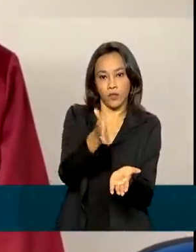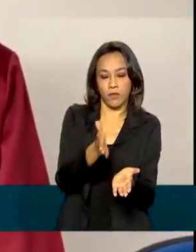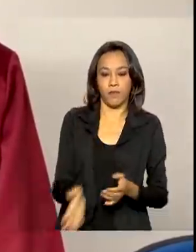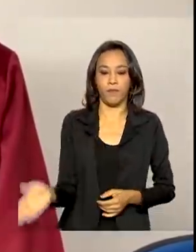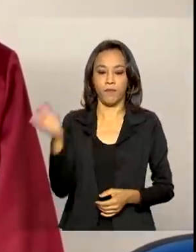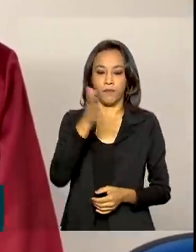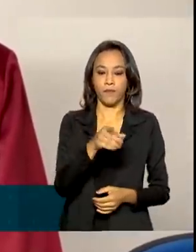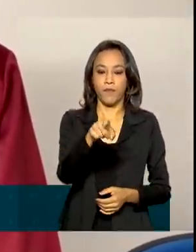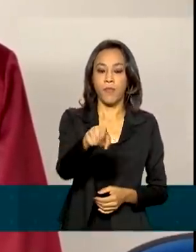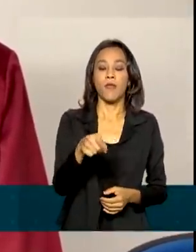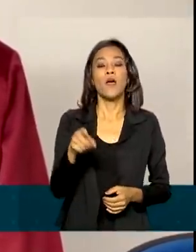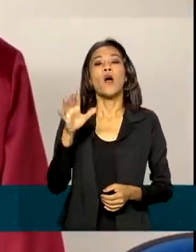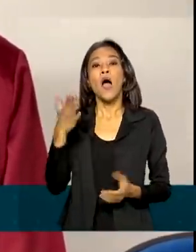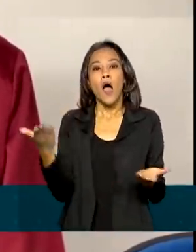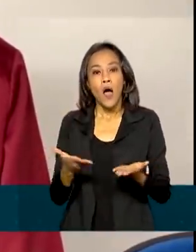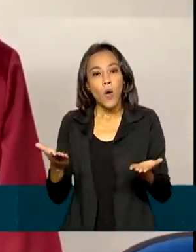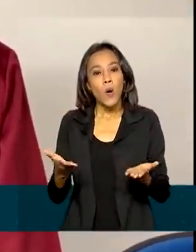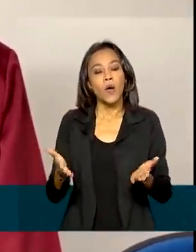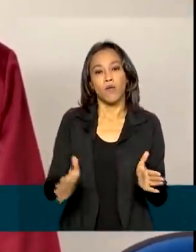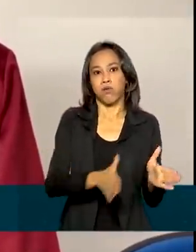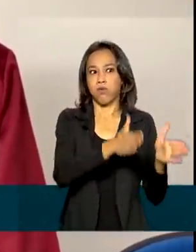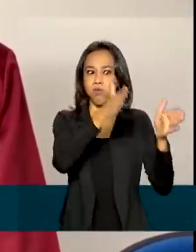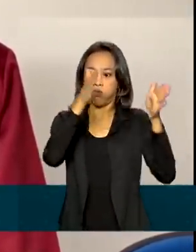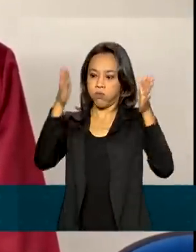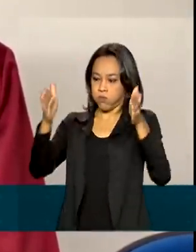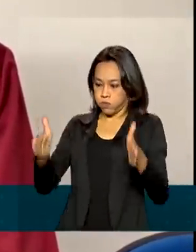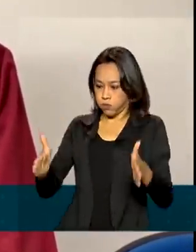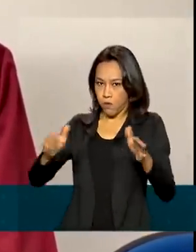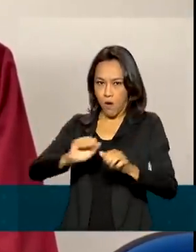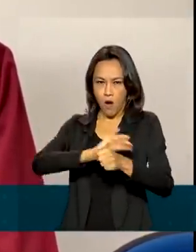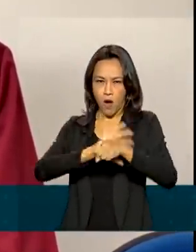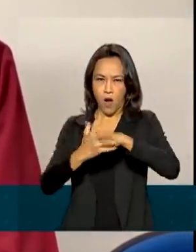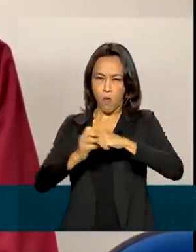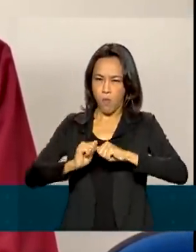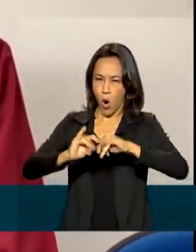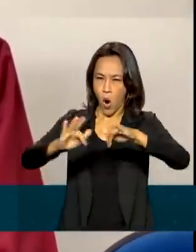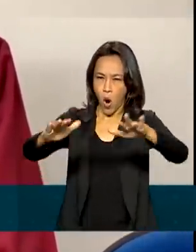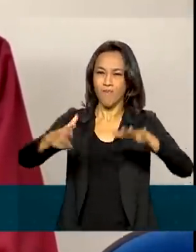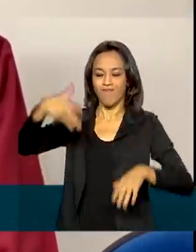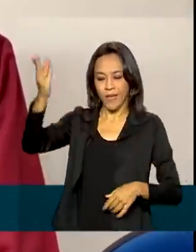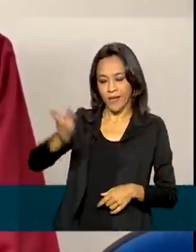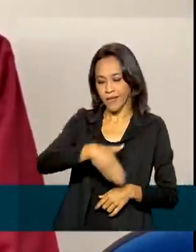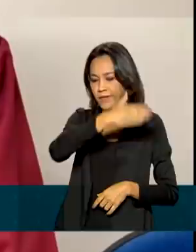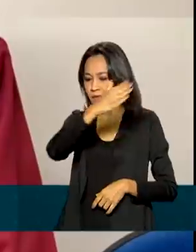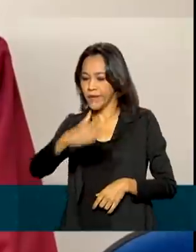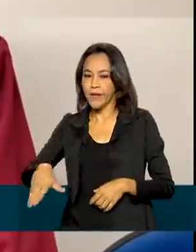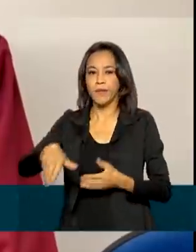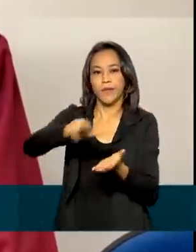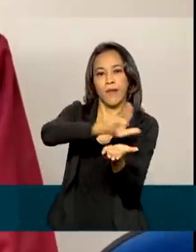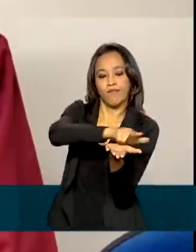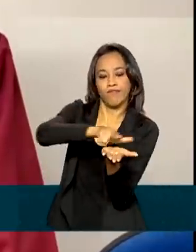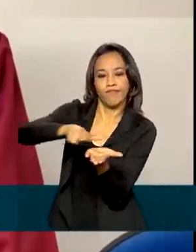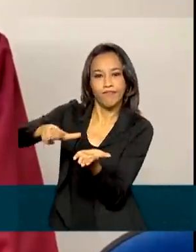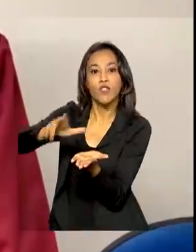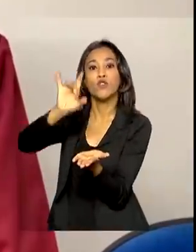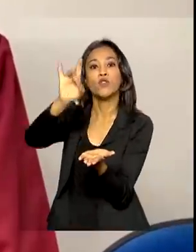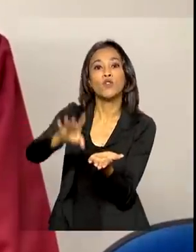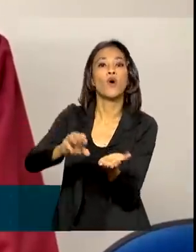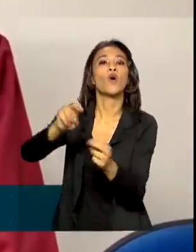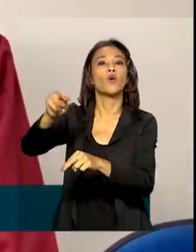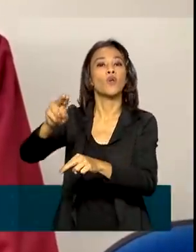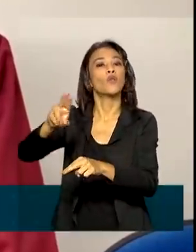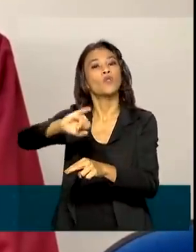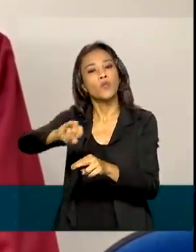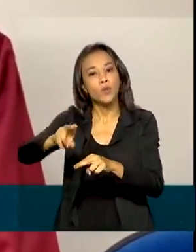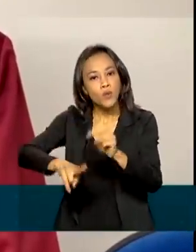o advento da segunda onda, Covid, em março, a gente suspendeu as cirurgias eletivas, que só voltamos em julho. Em